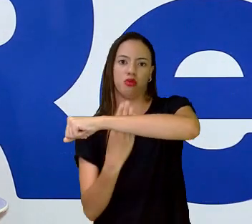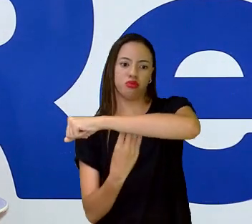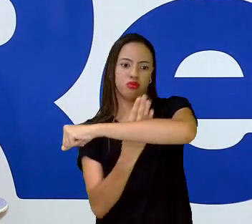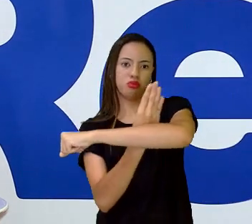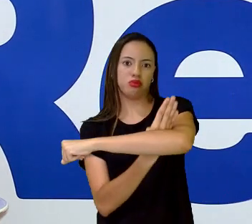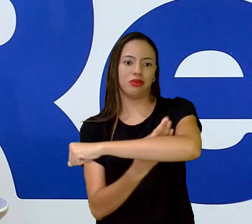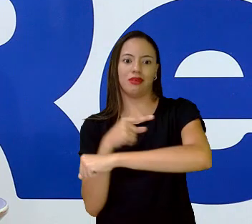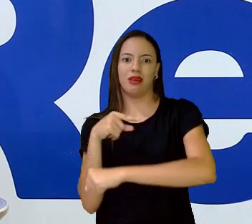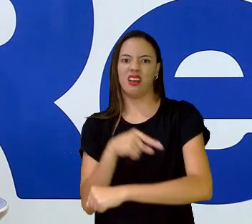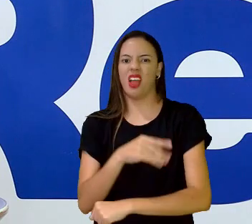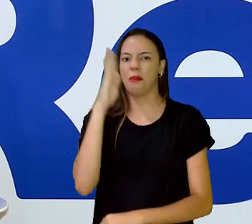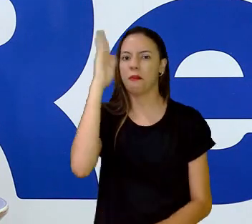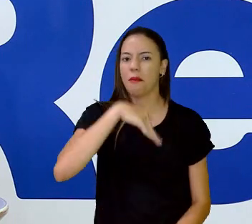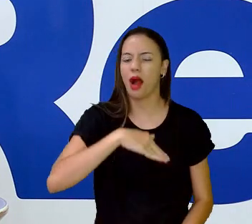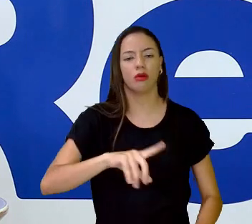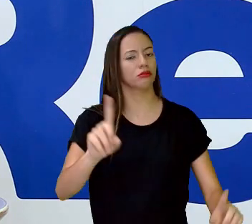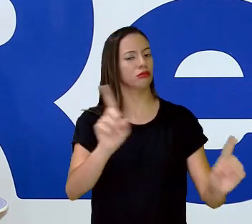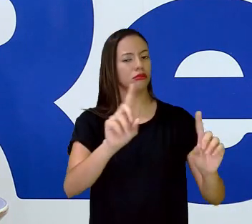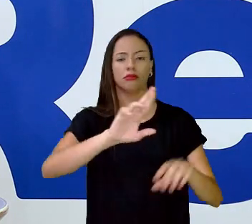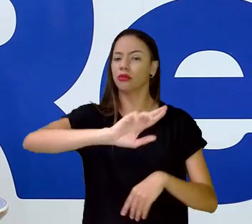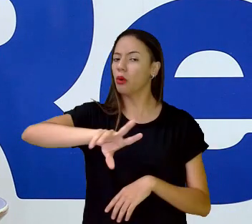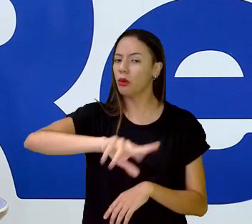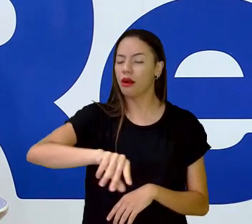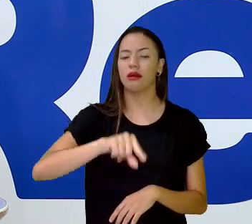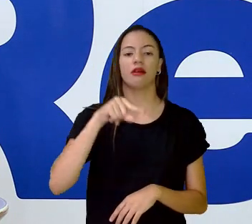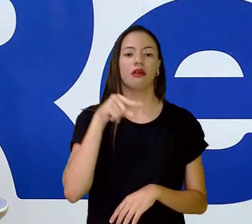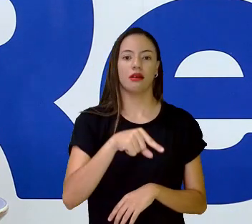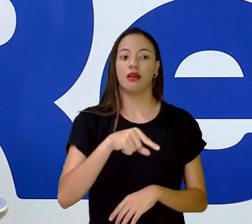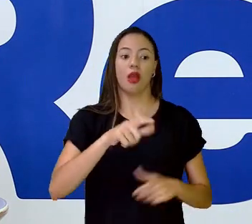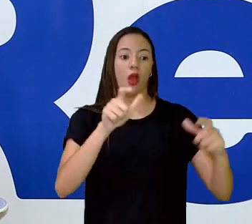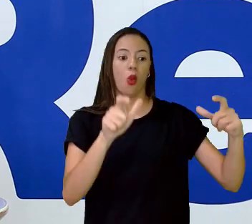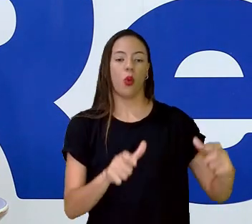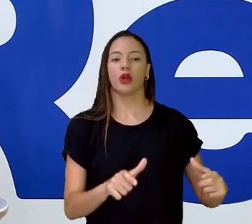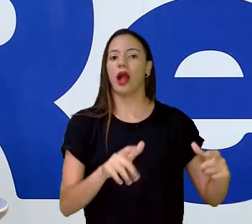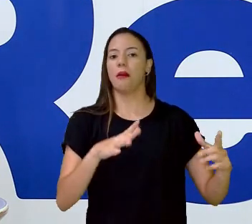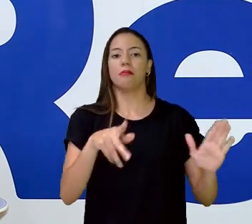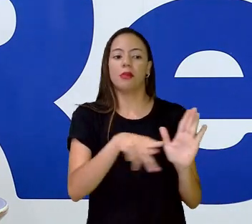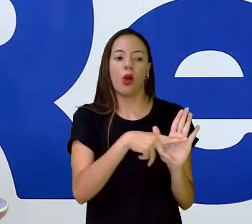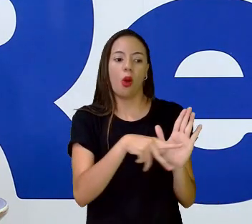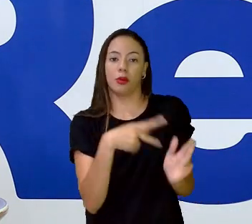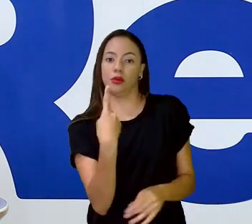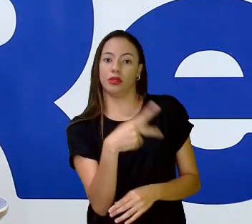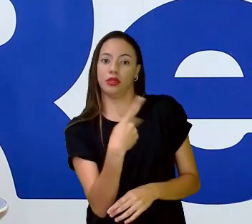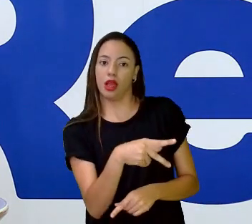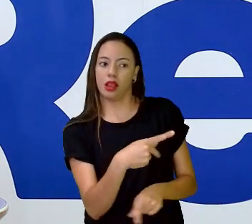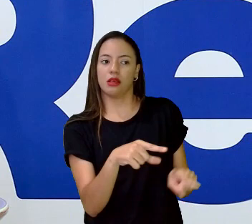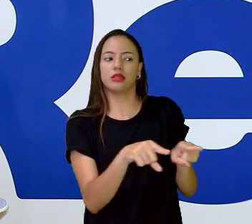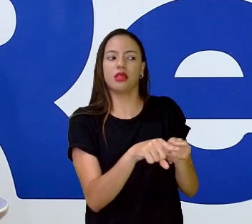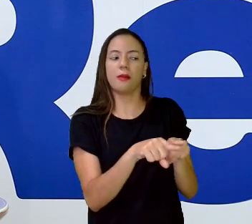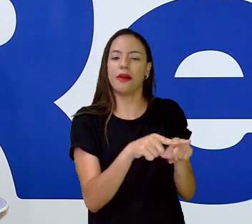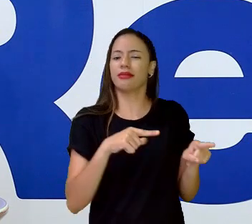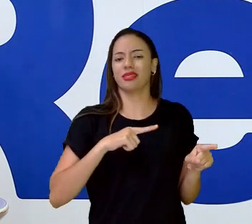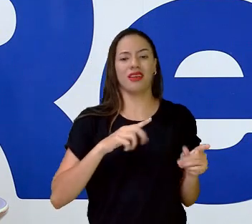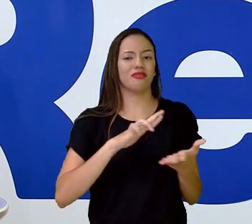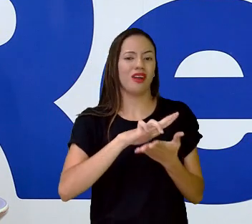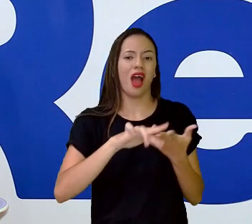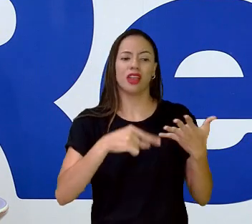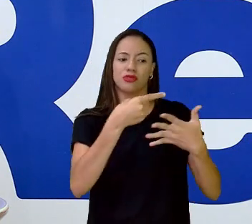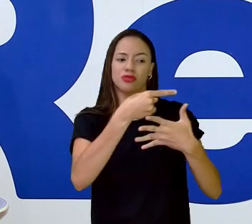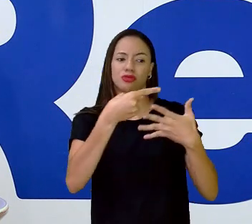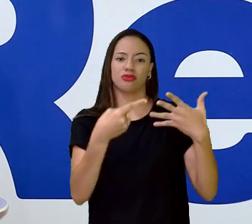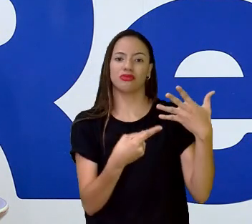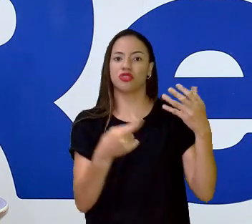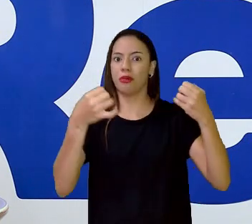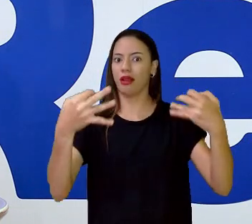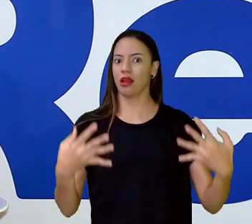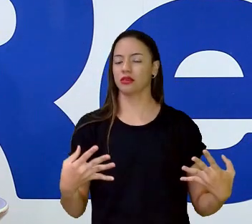Não, ele está no habitat deles. Tem as questões que a gente não vai entrar hoje, do porquê eles estão sem o alimento. Então, eles vão ali, eles não estão